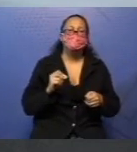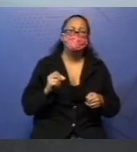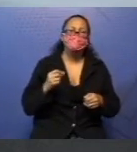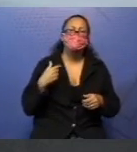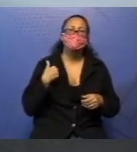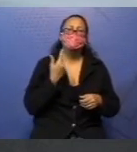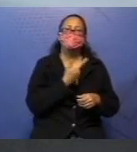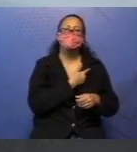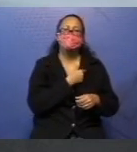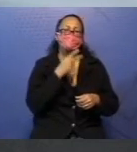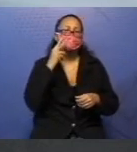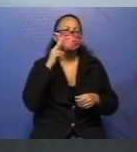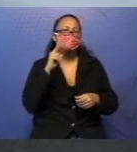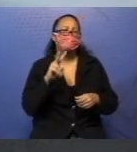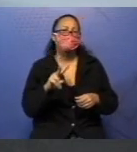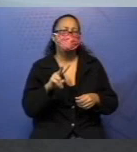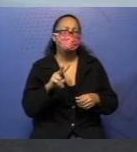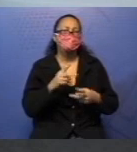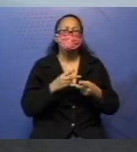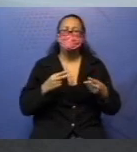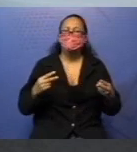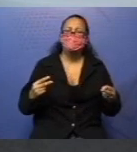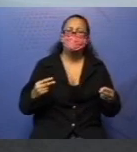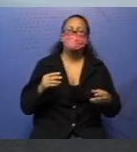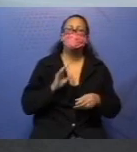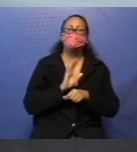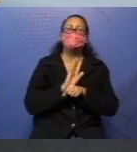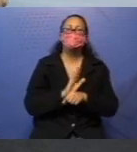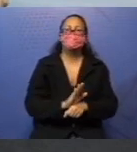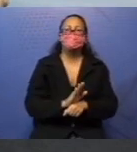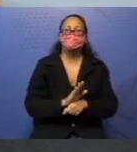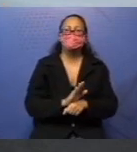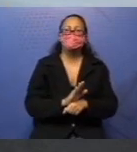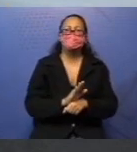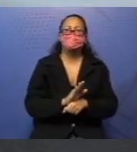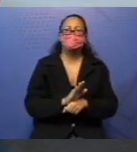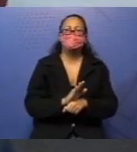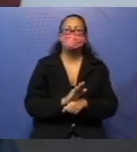detalhes que ajudam na resolução das situações e problemas.